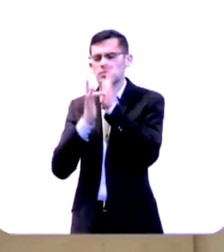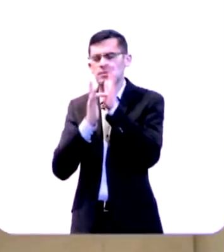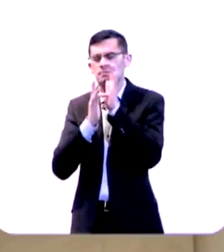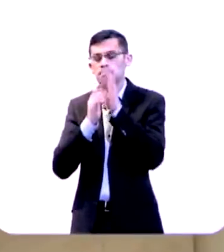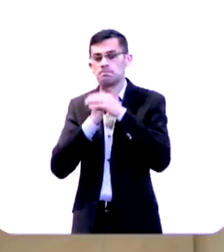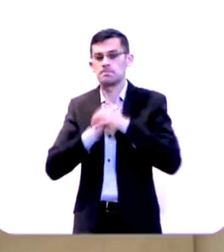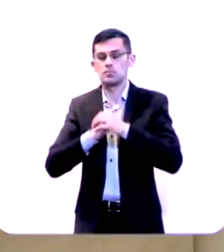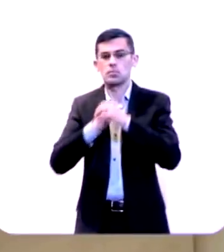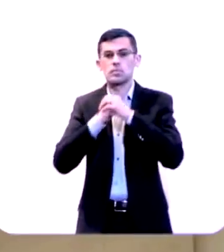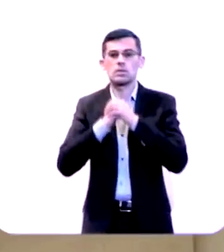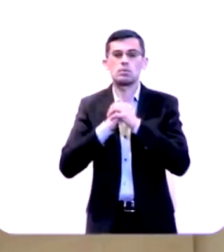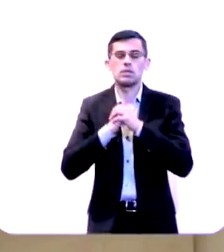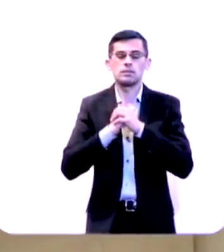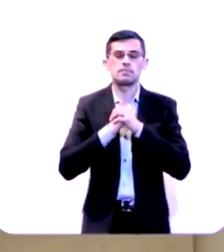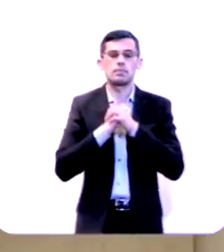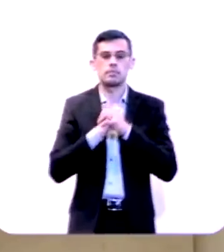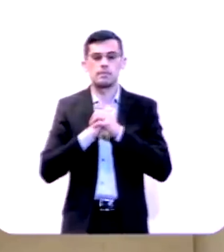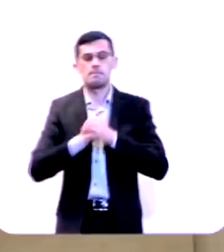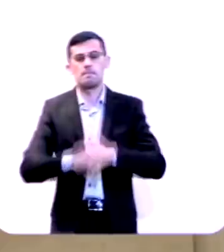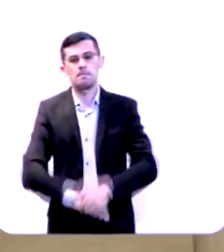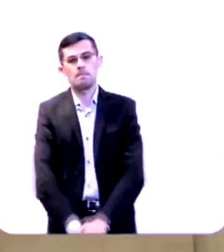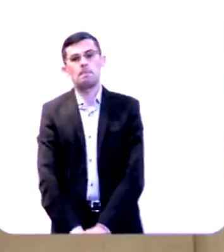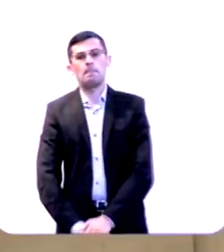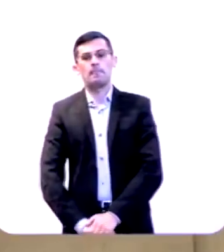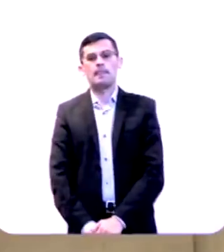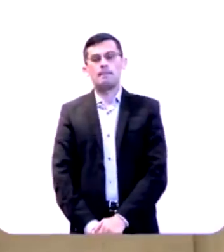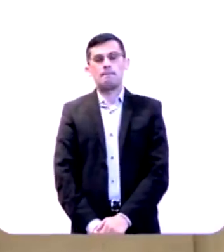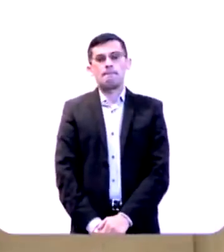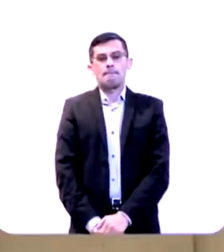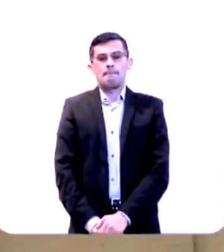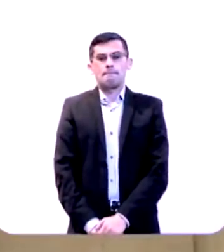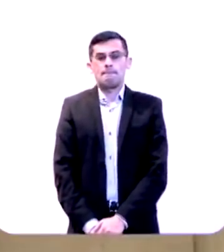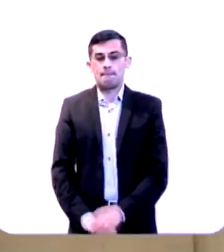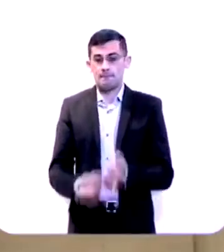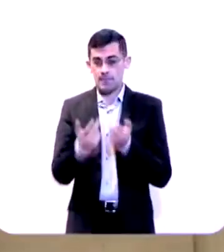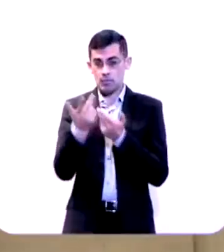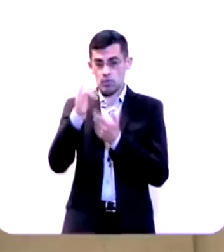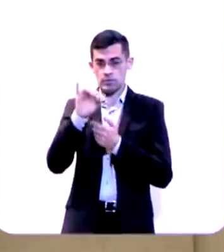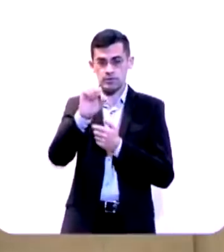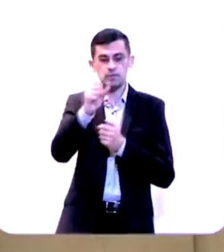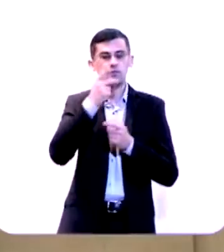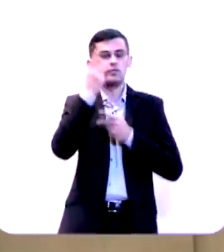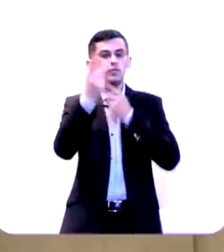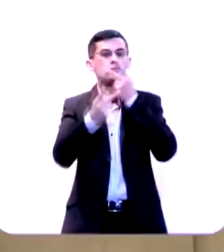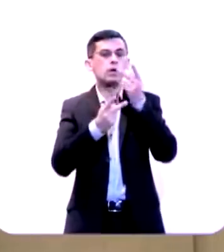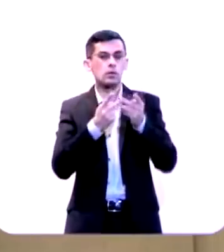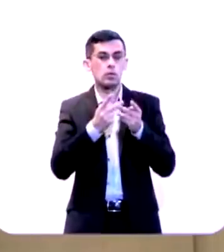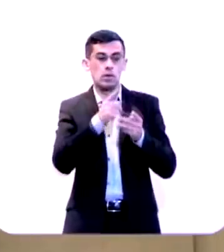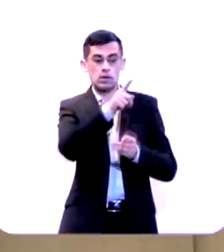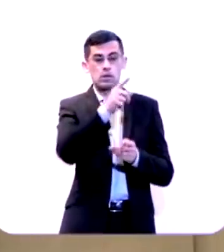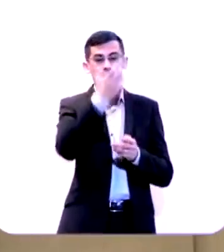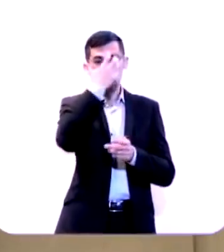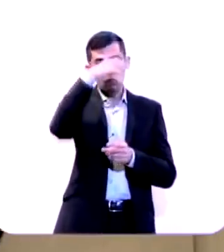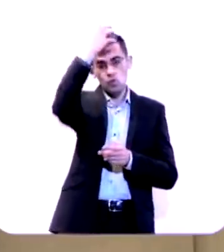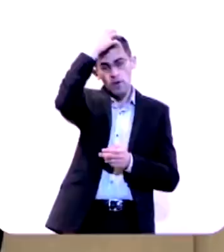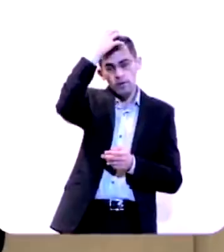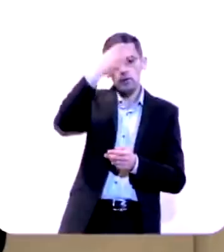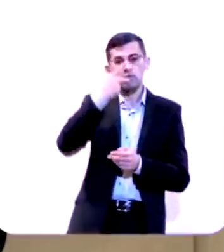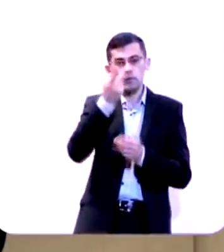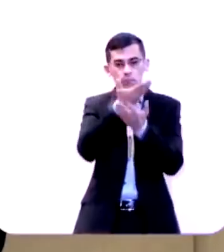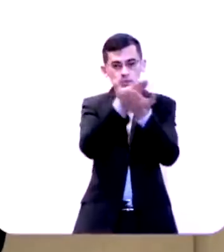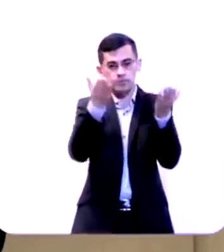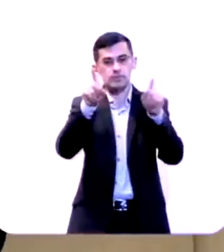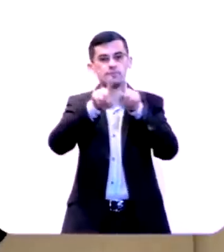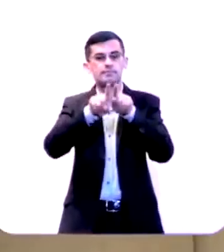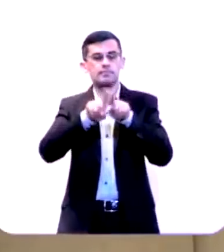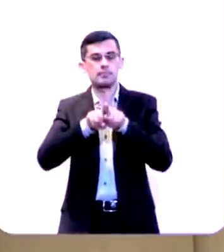amém e amém como Isaías disse para Ezequias eu quero dizer para